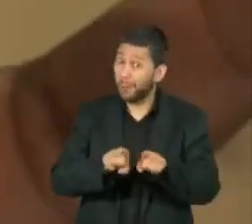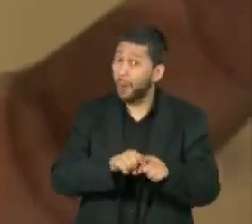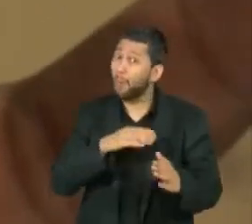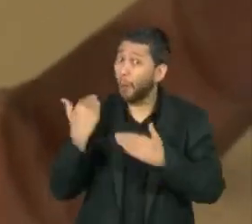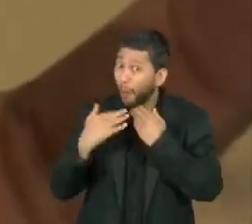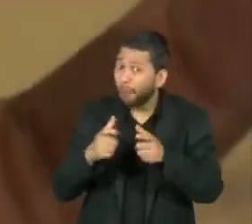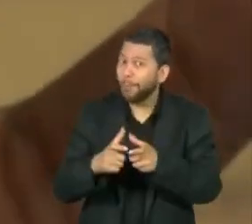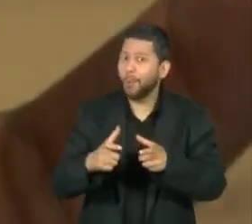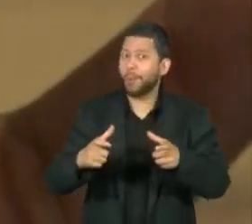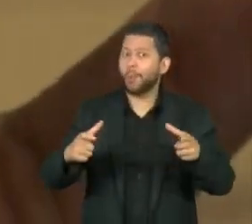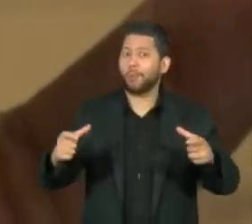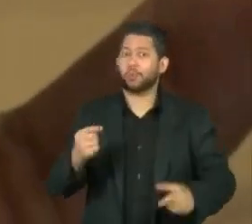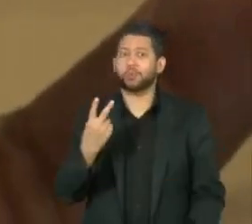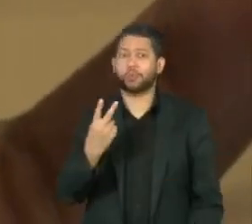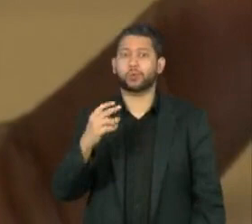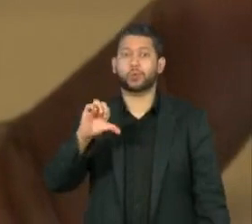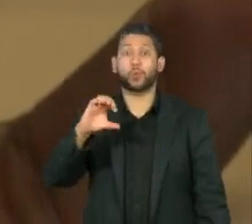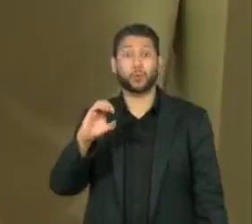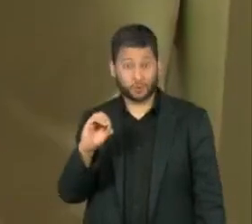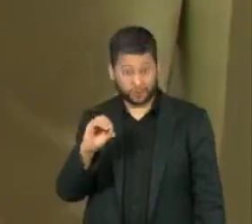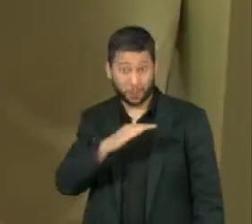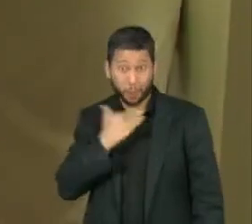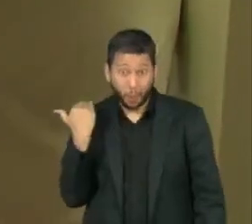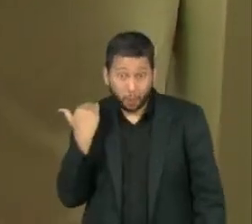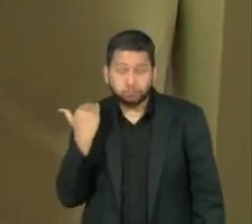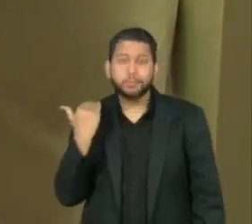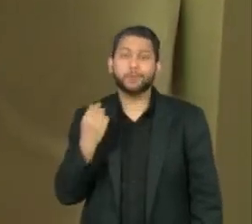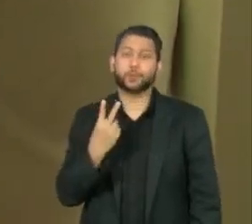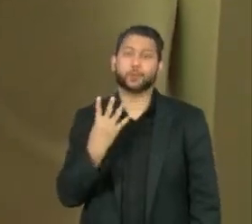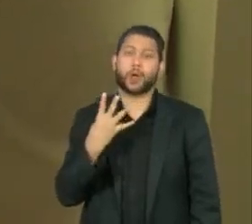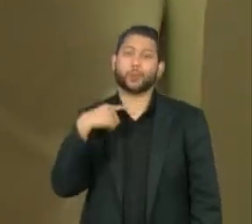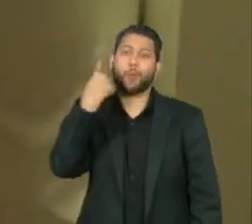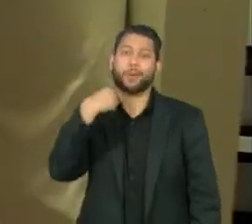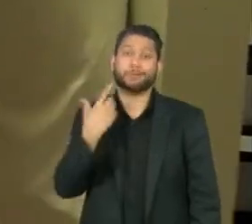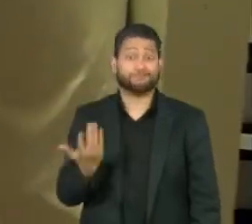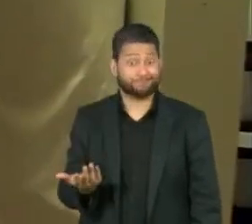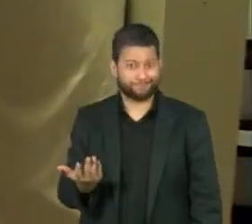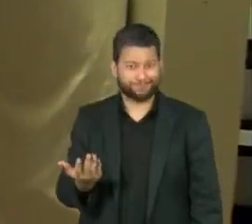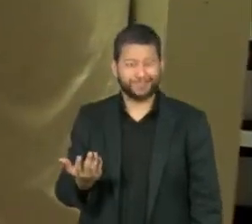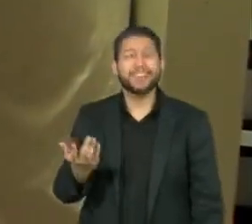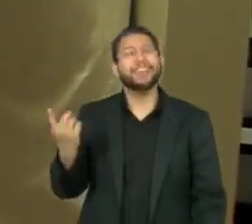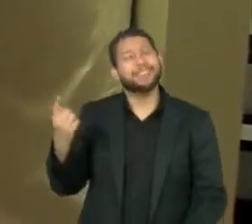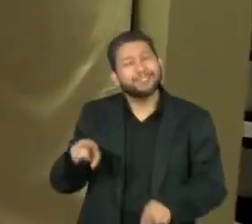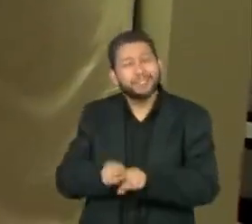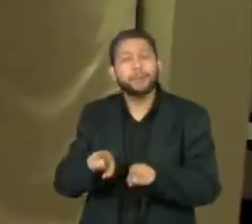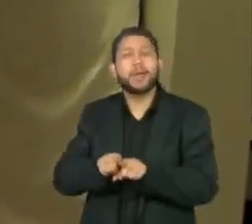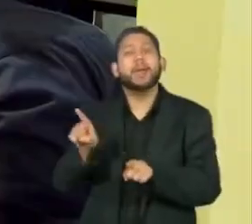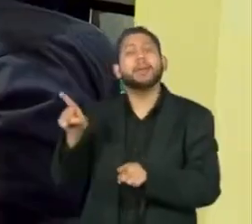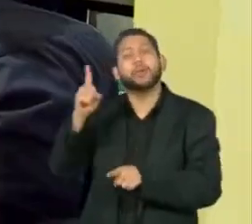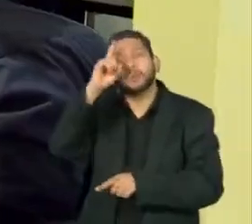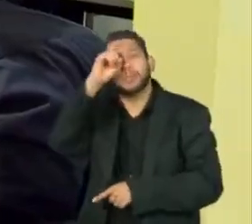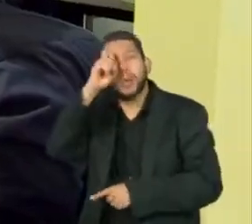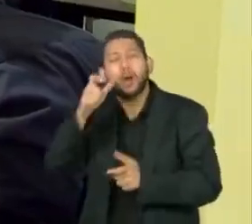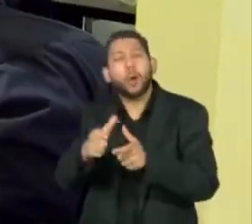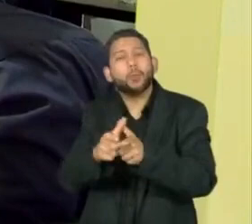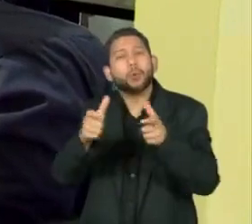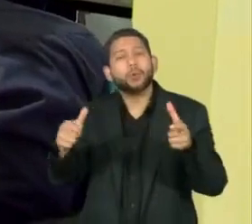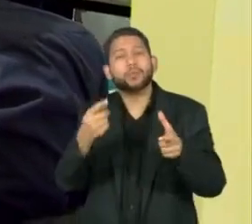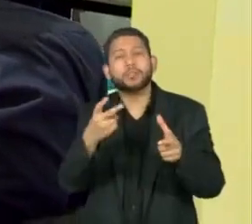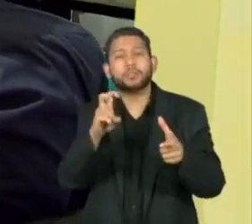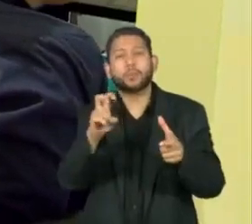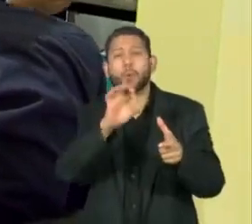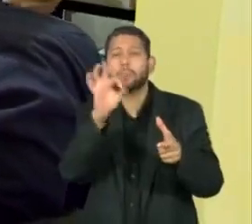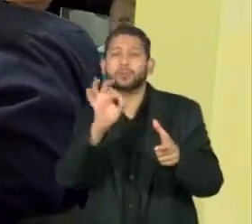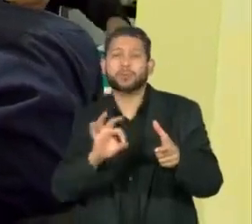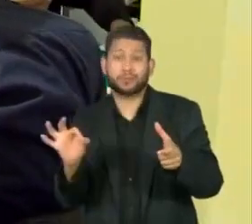290 em 24 horas. No Reino Unido, as hospitalizações cresceram 25% em uma